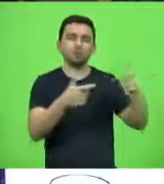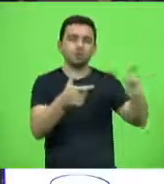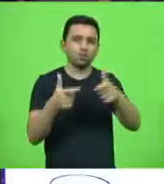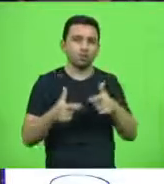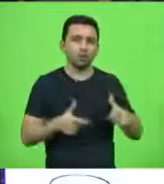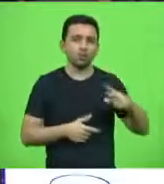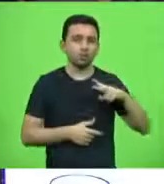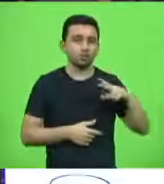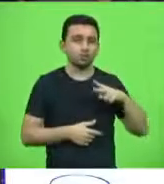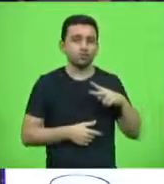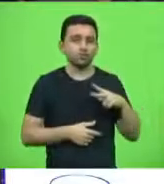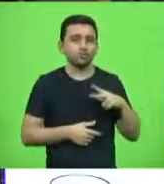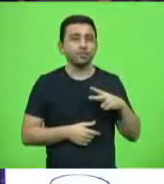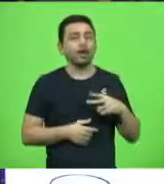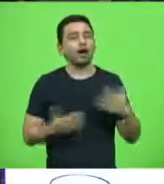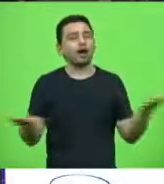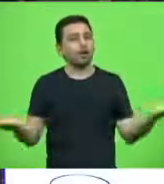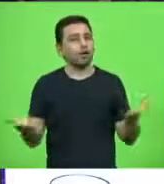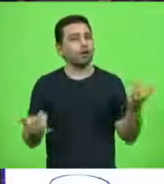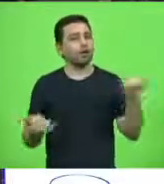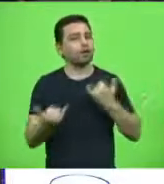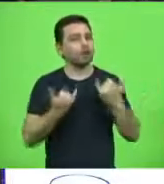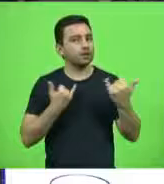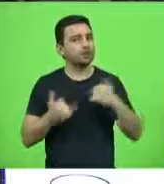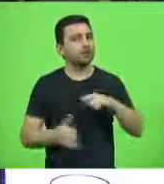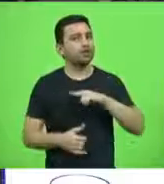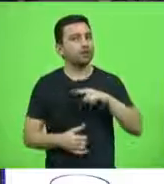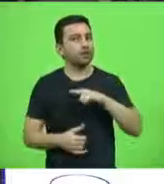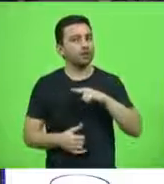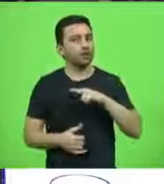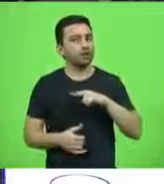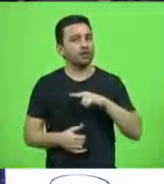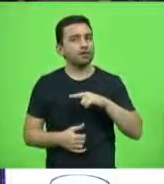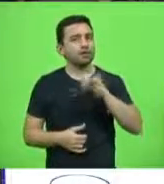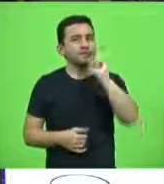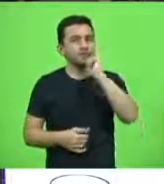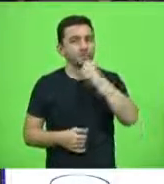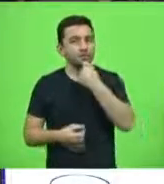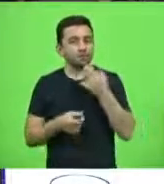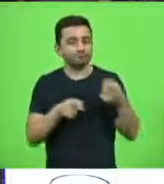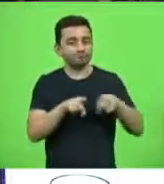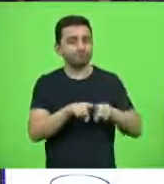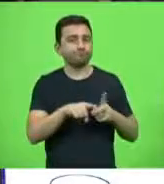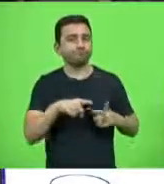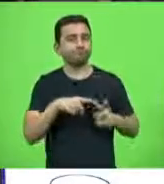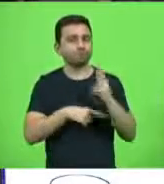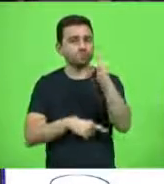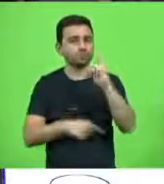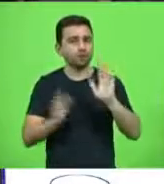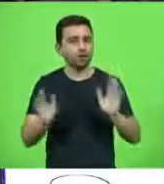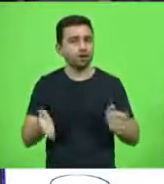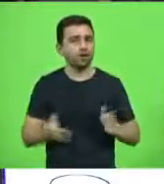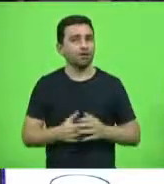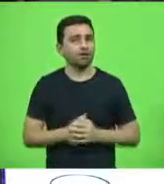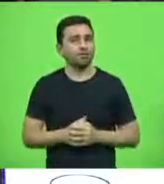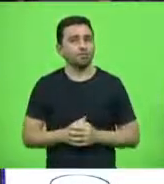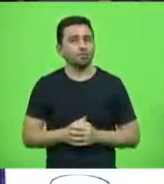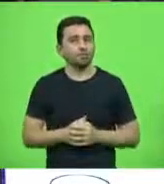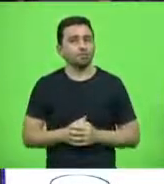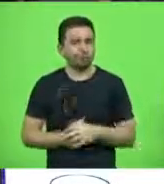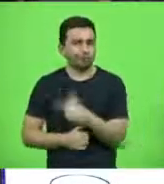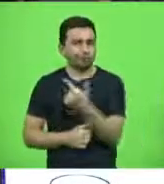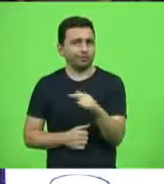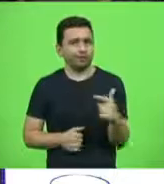Só que eu recebi informações que infelizmente o convênio foi rompido. Então, não estão mais